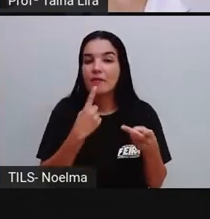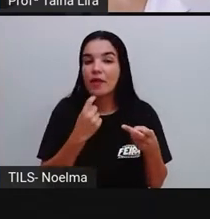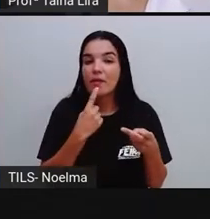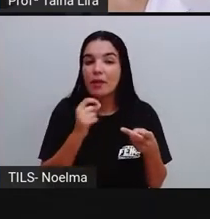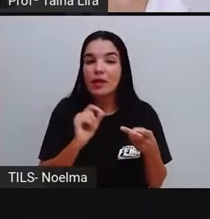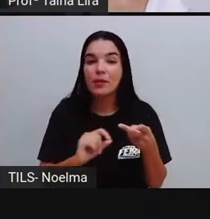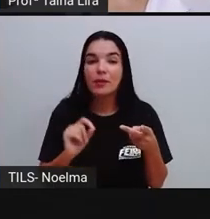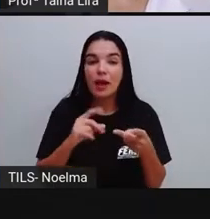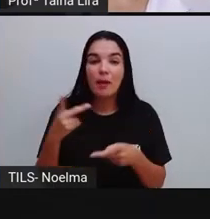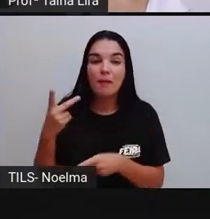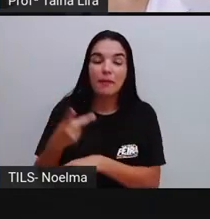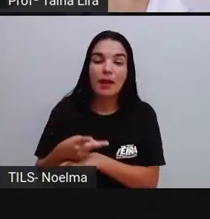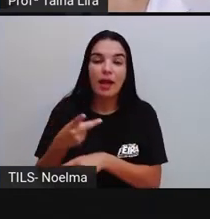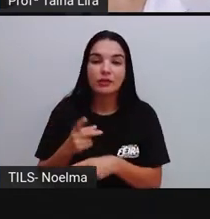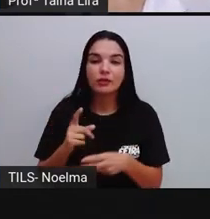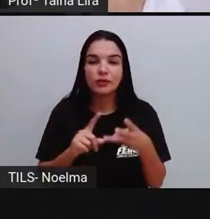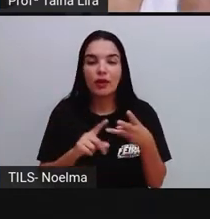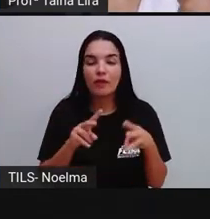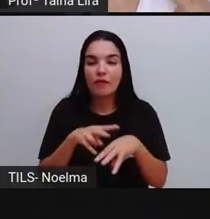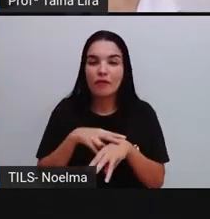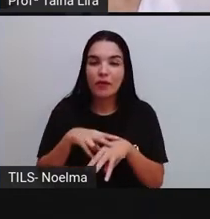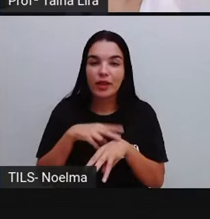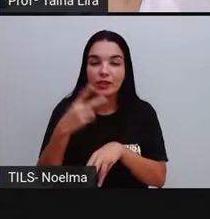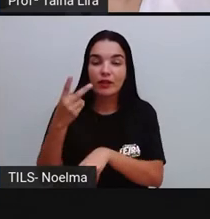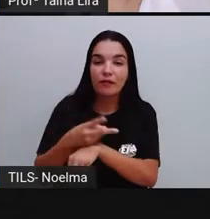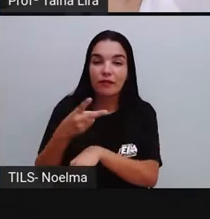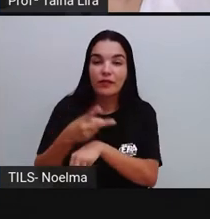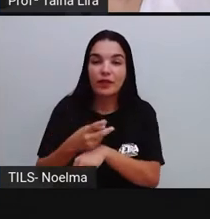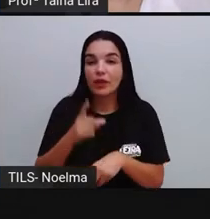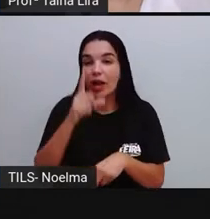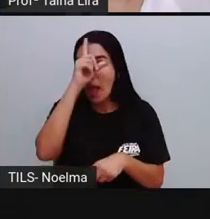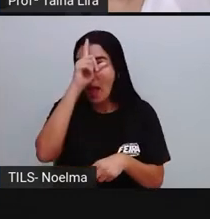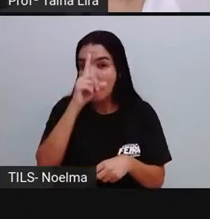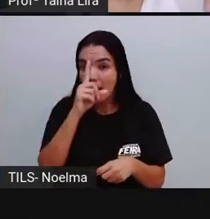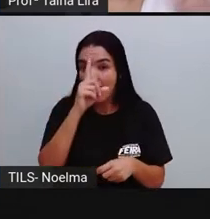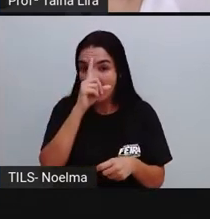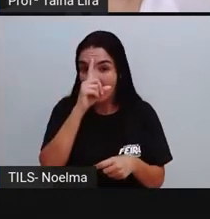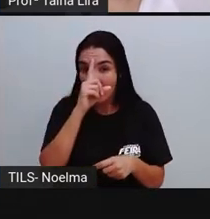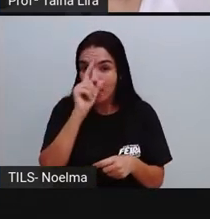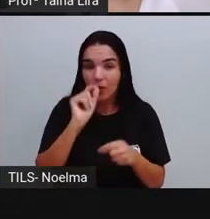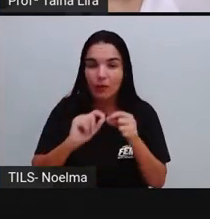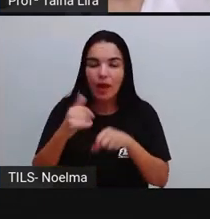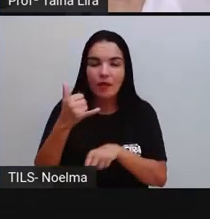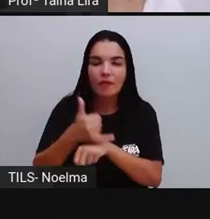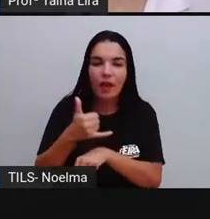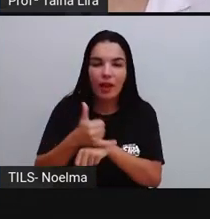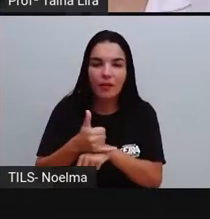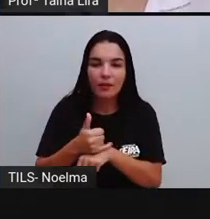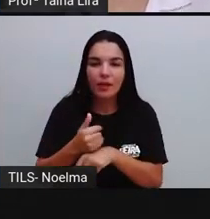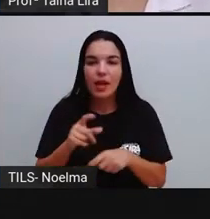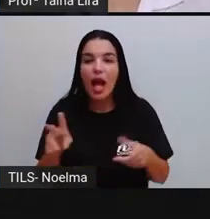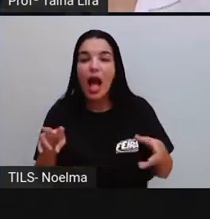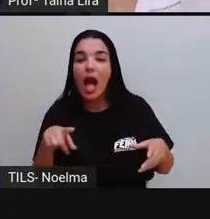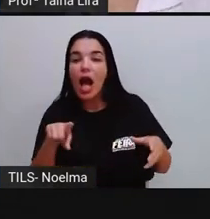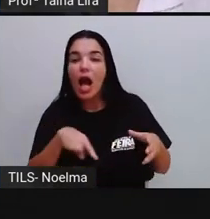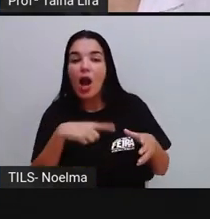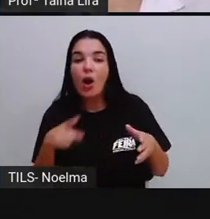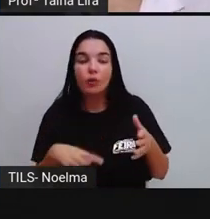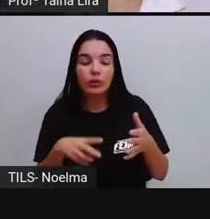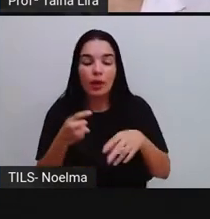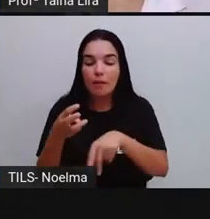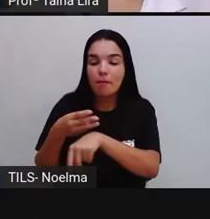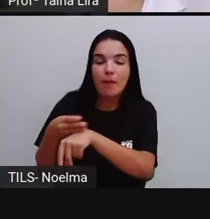verde, que é de vidro, amarelo, que é de metal, e uma que é muito comum a gente ver também é a marrom, que é de orgânico. Mas vocês sabiam que